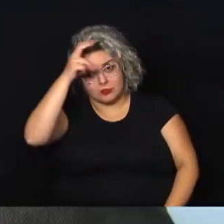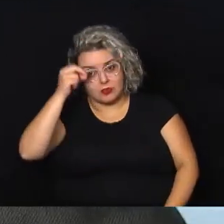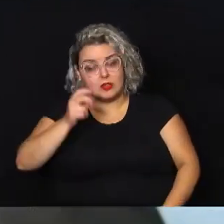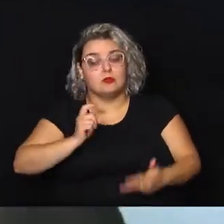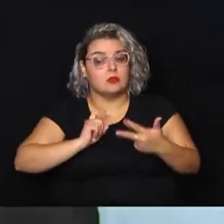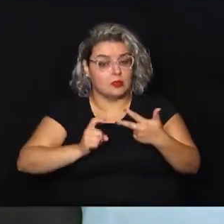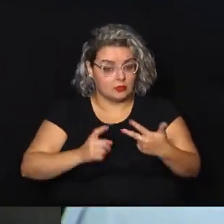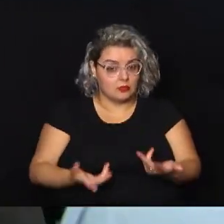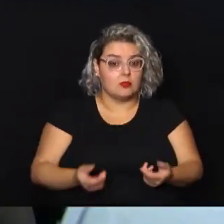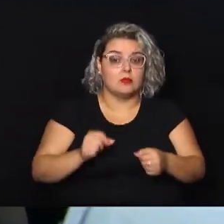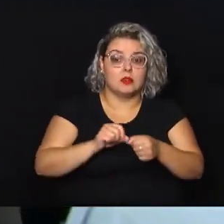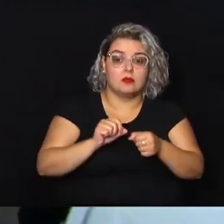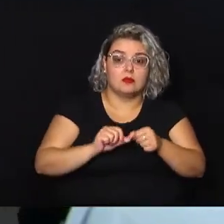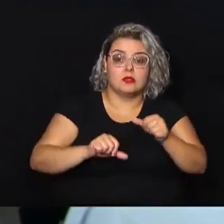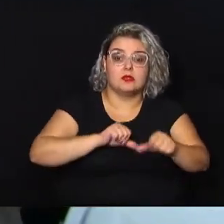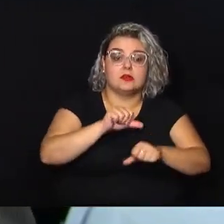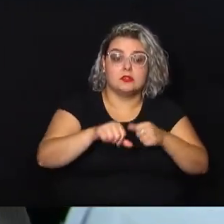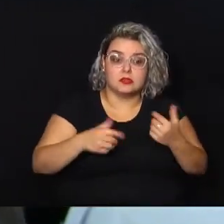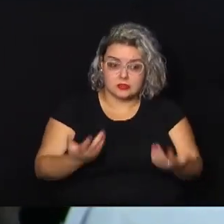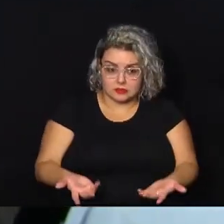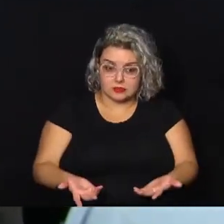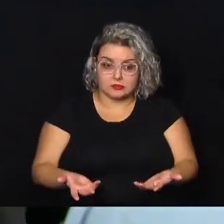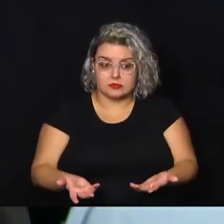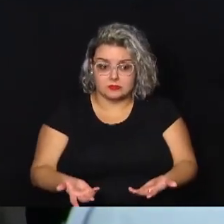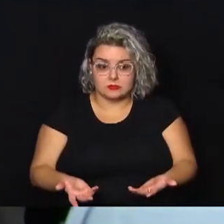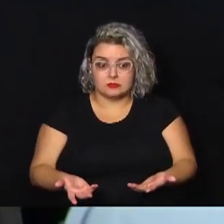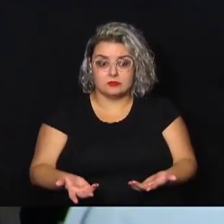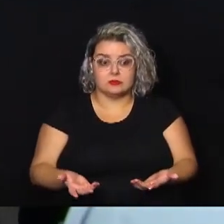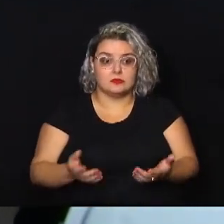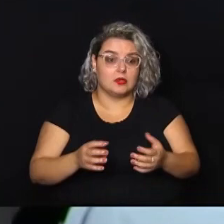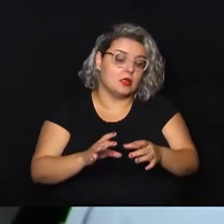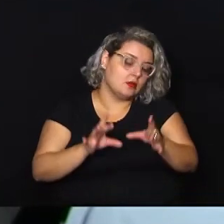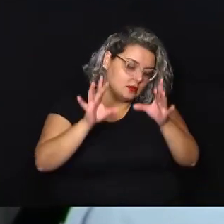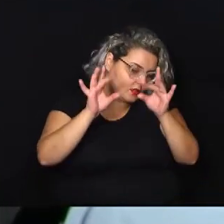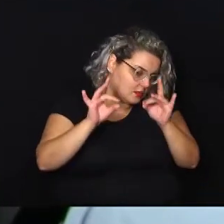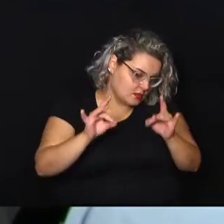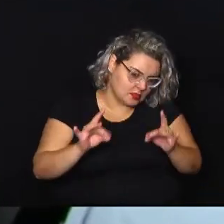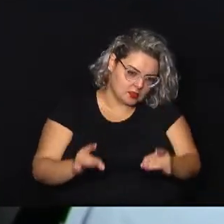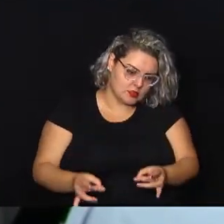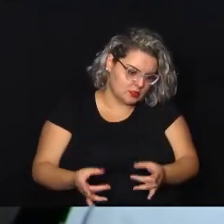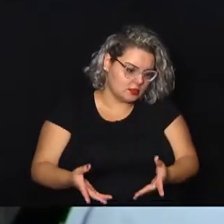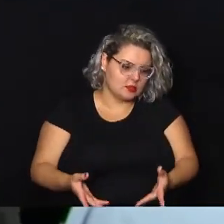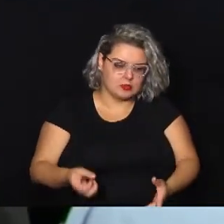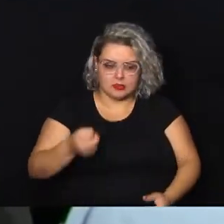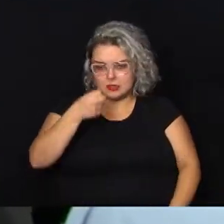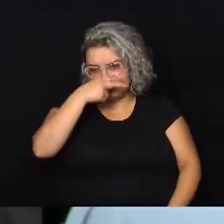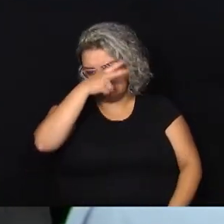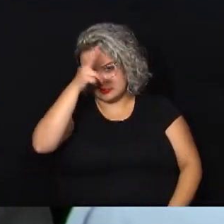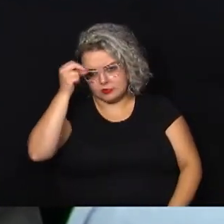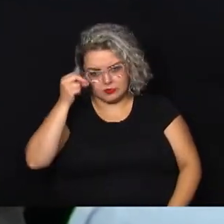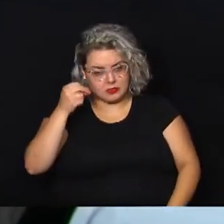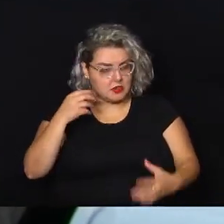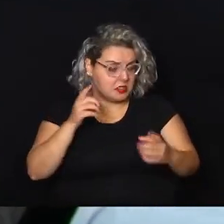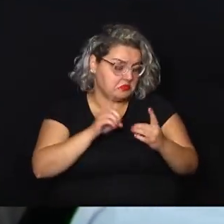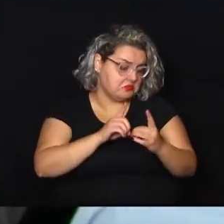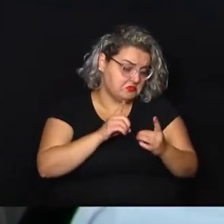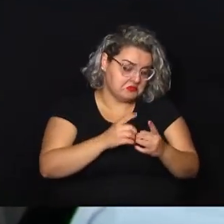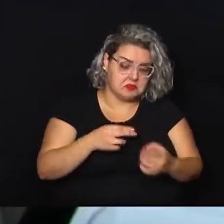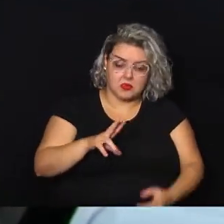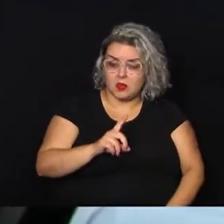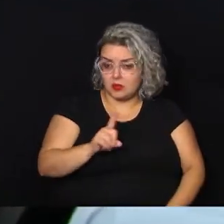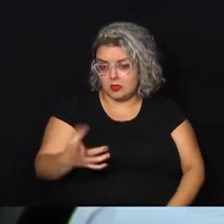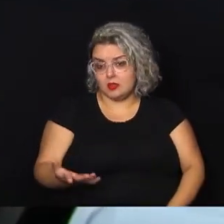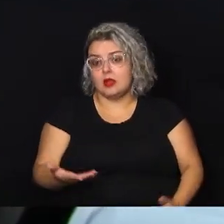fizesse alterações. E ficava discricionário do prefeito, ele atendeu ou não. Mas dessa vez, com